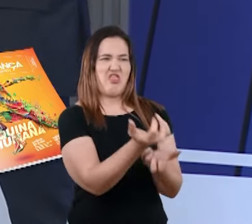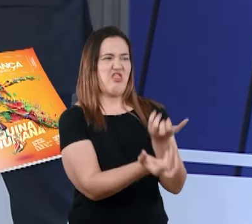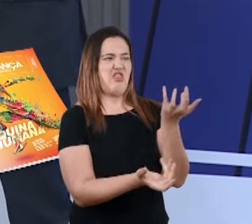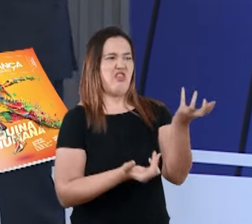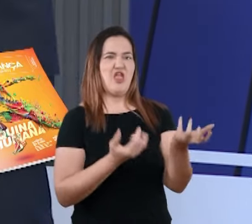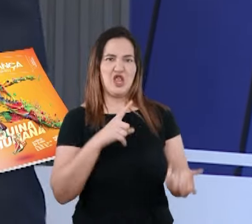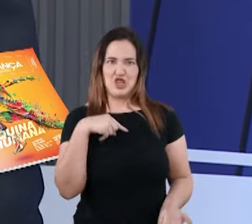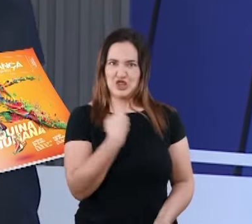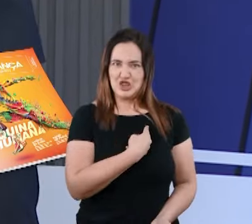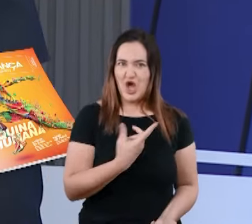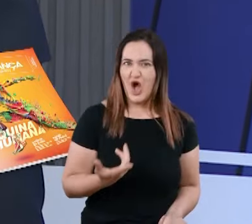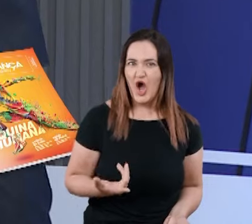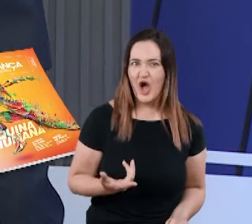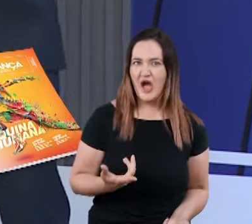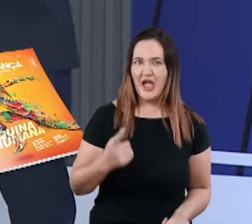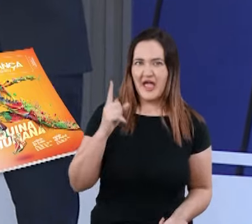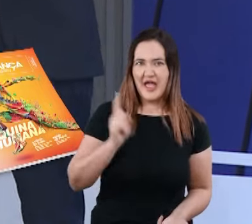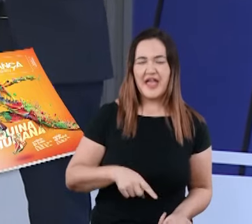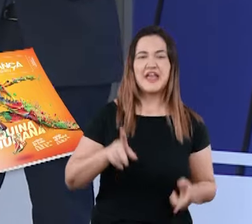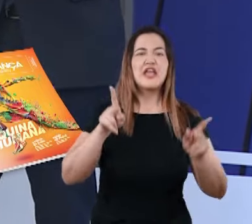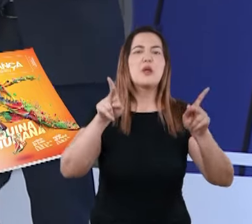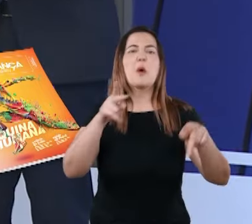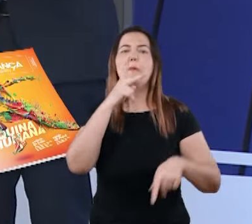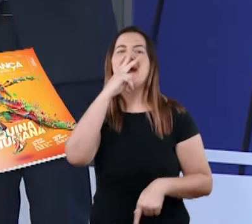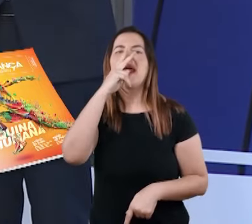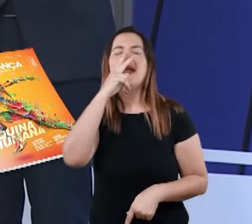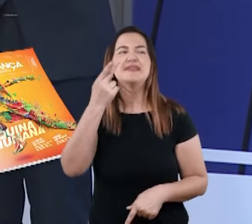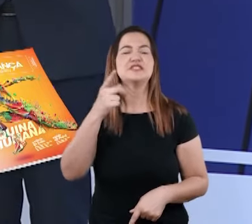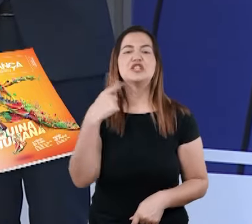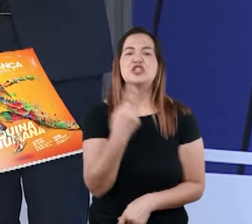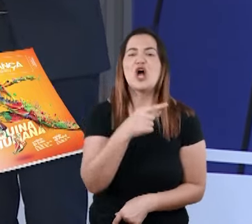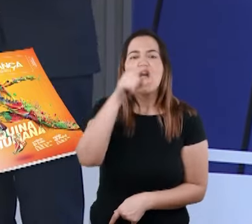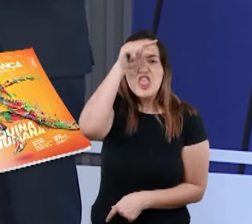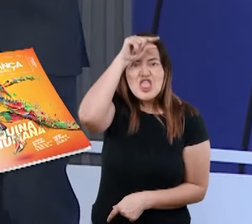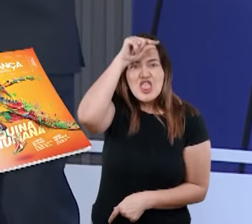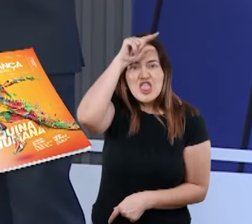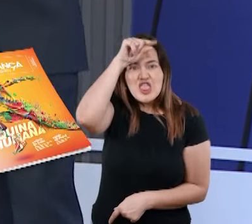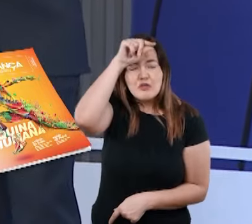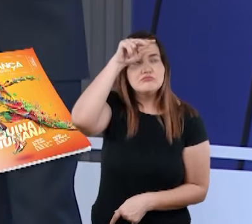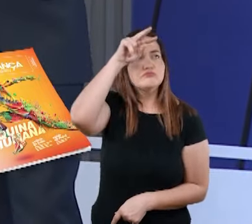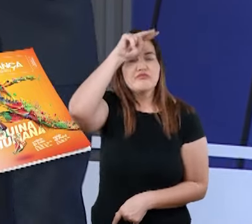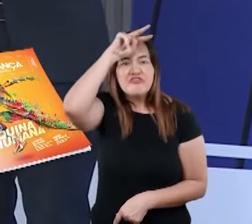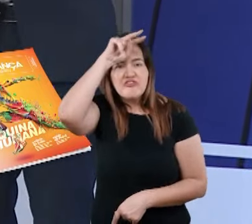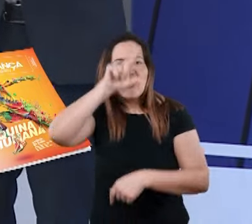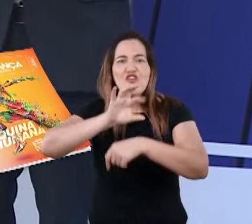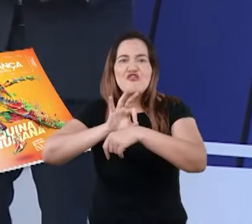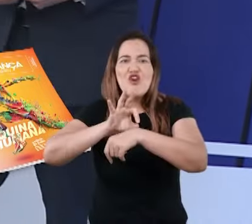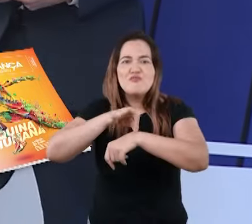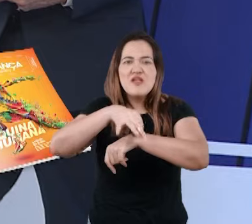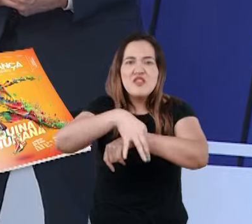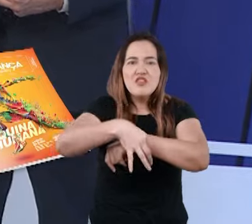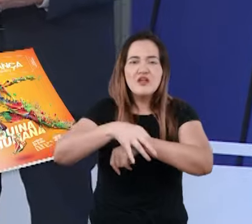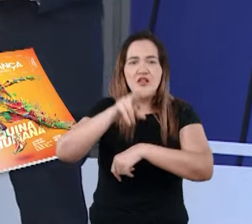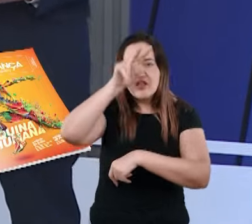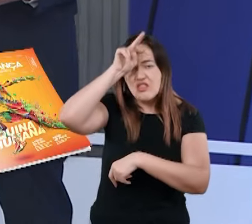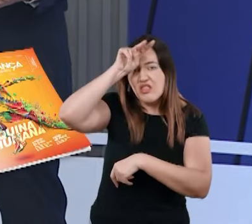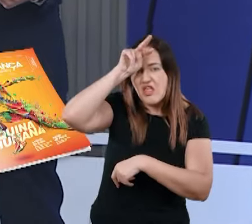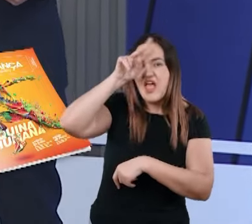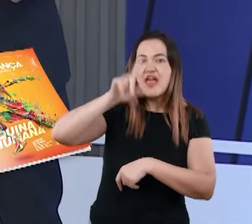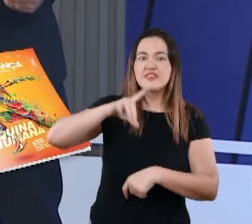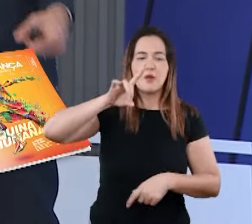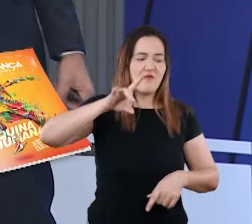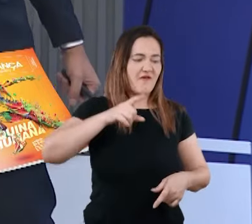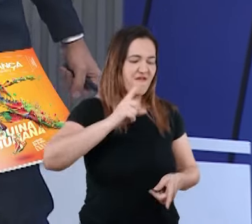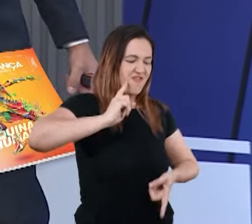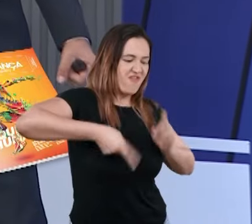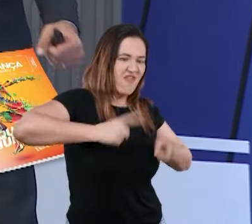então nós, seres humanos, como insetos repugnantes, nas mãos de um Deus irado, um Deus que está